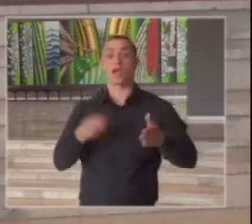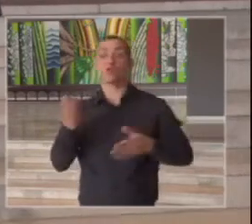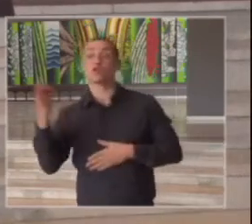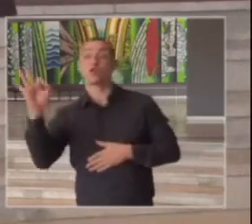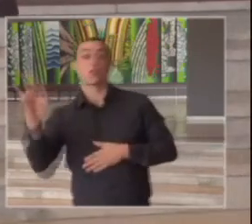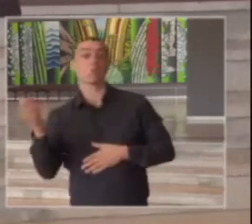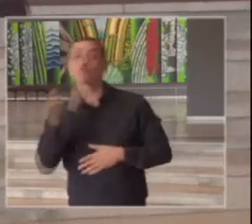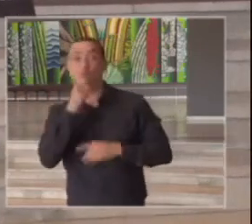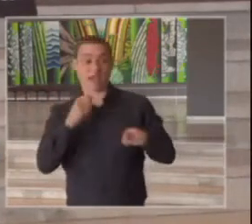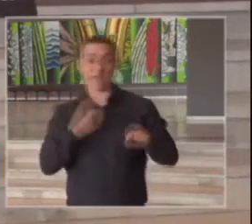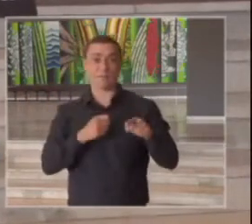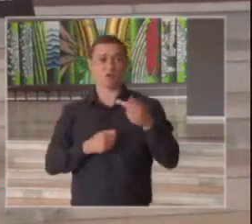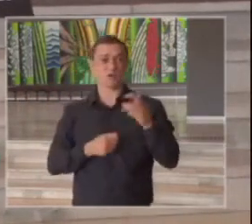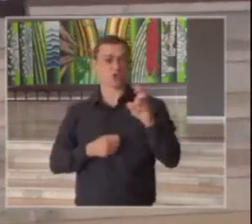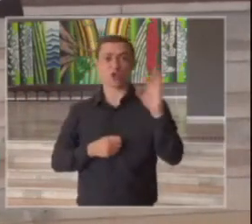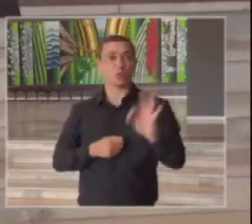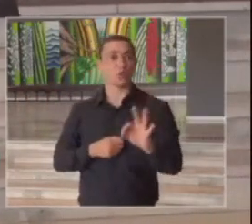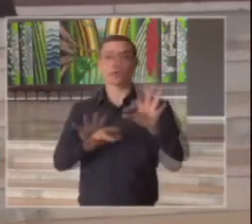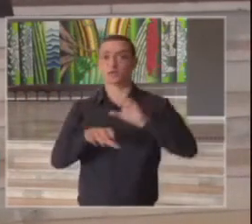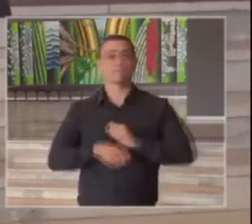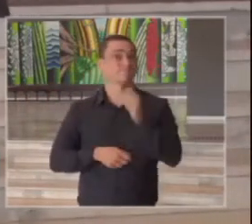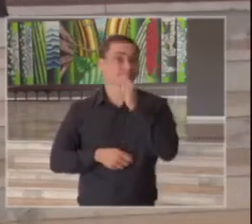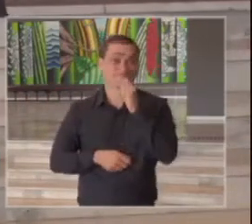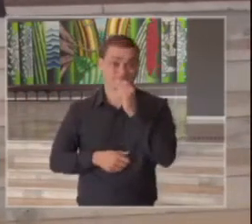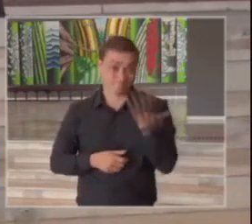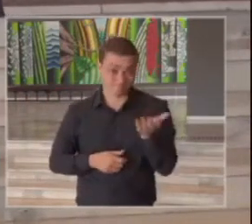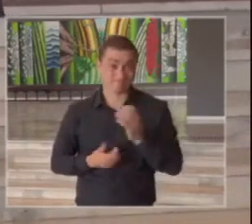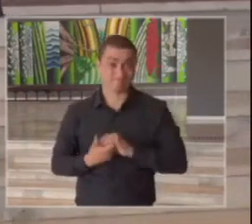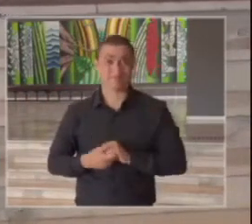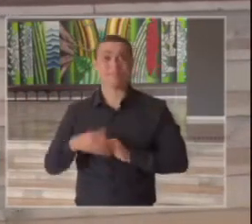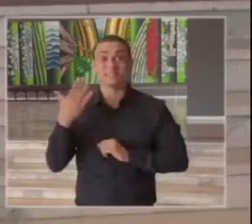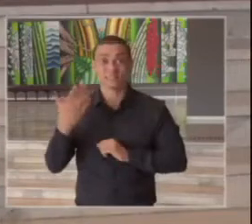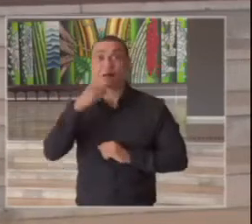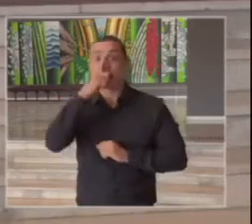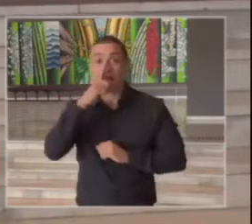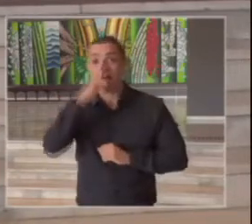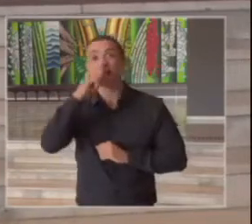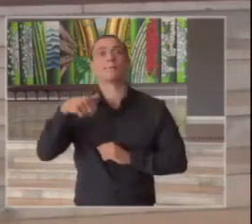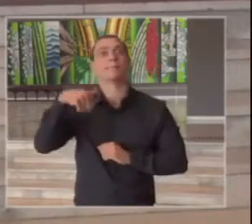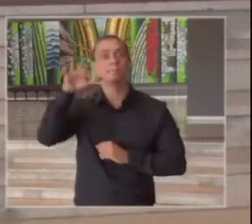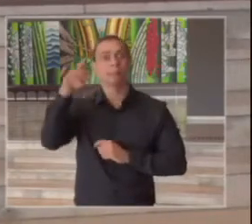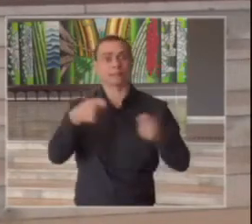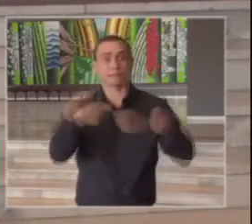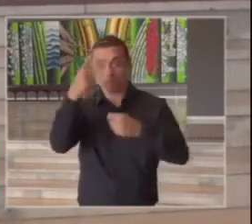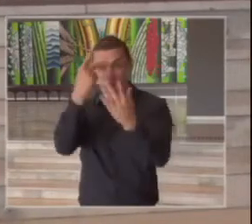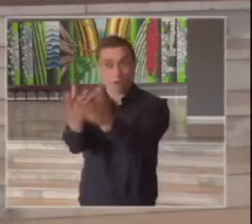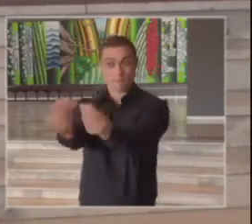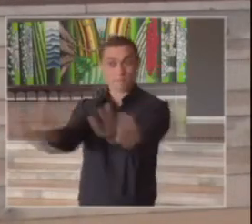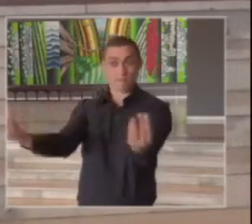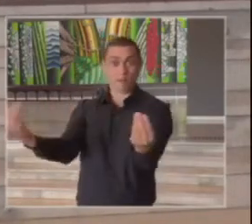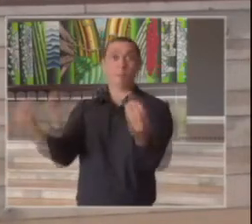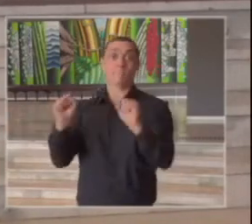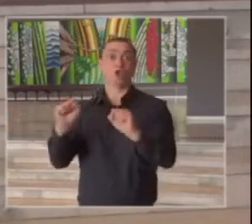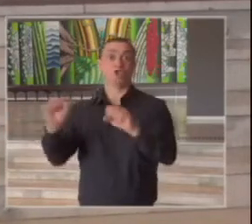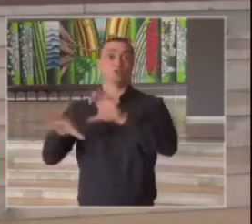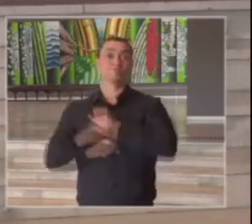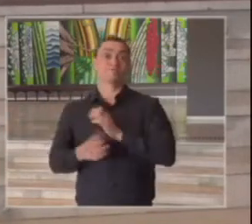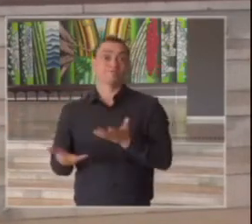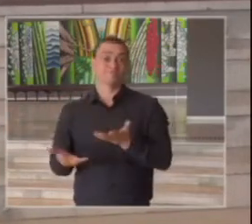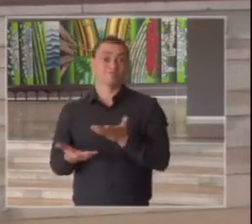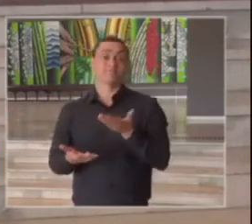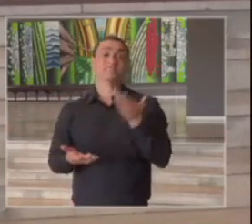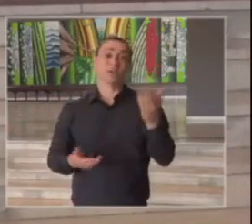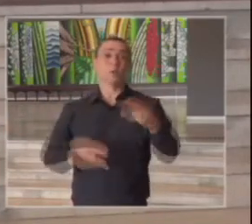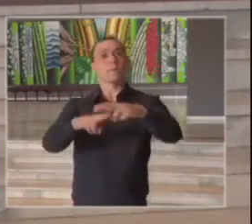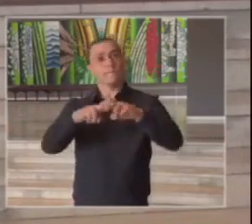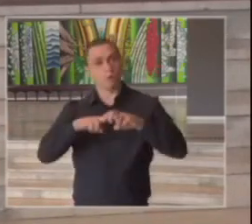ainda não chegou a 5% e portanto existe um grande contingente de pessoas suscetíveis daí